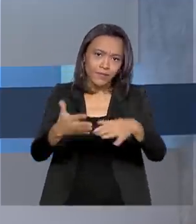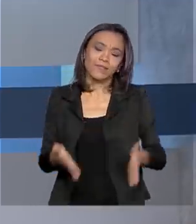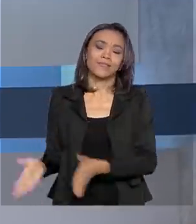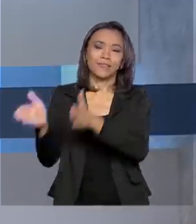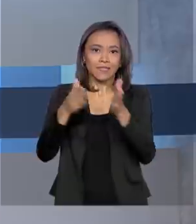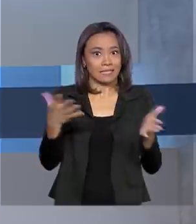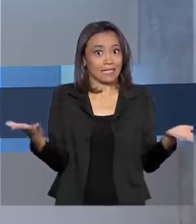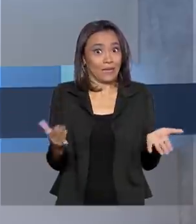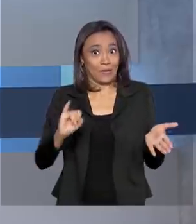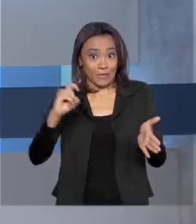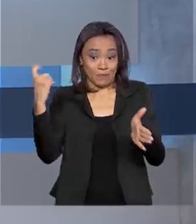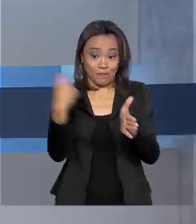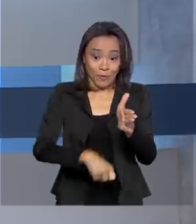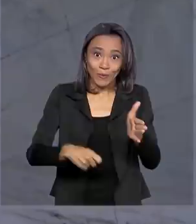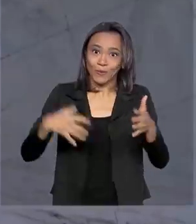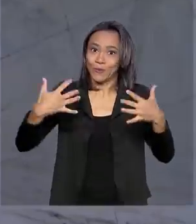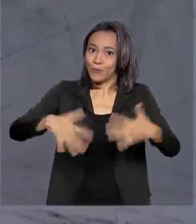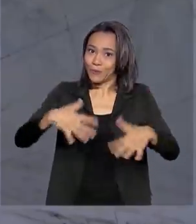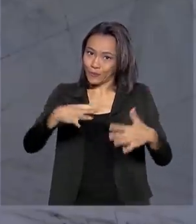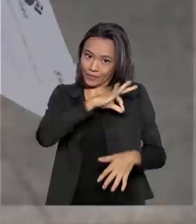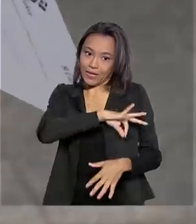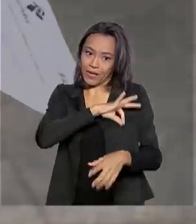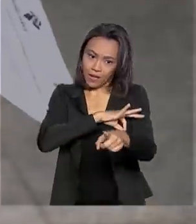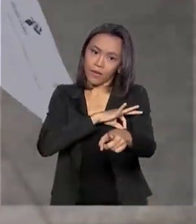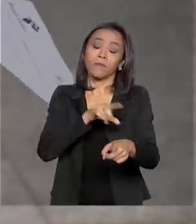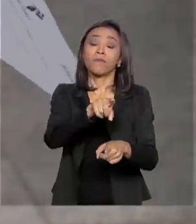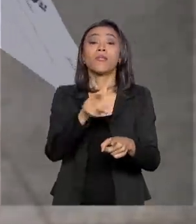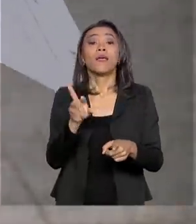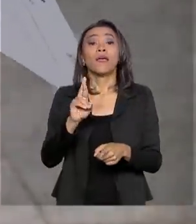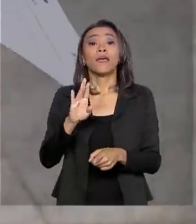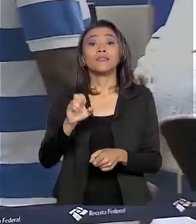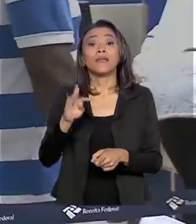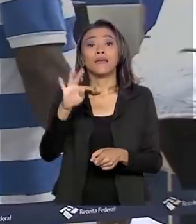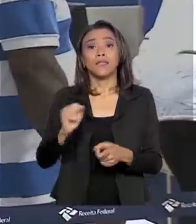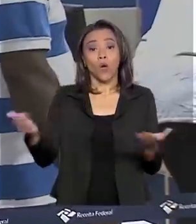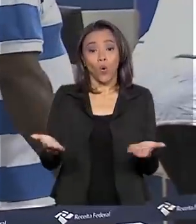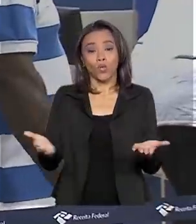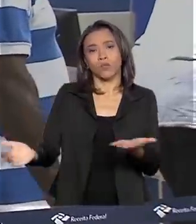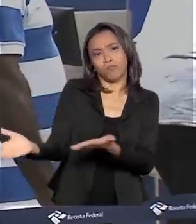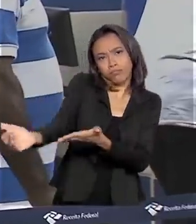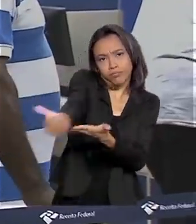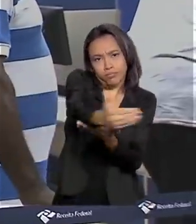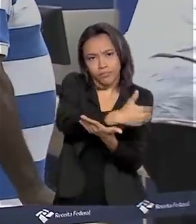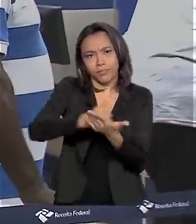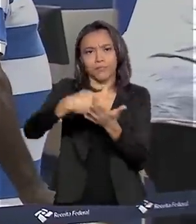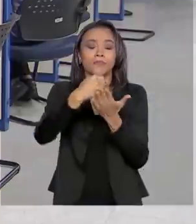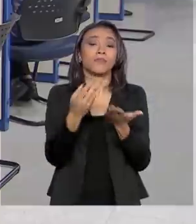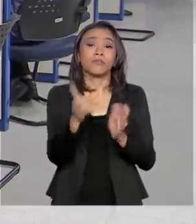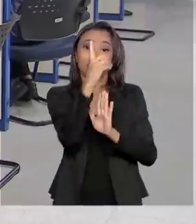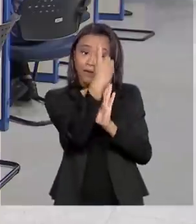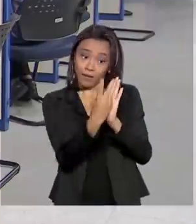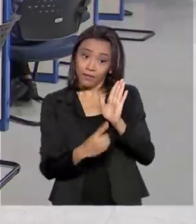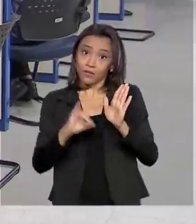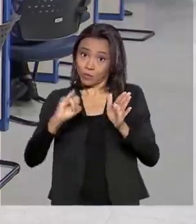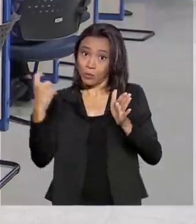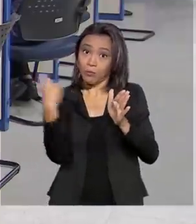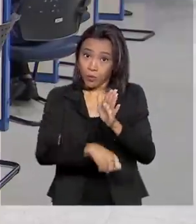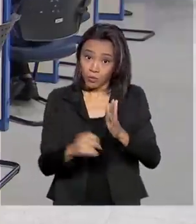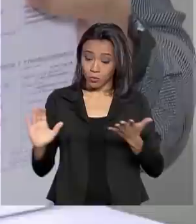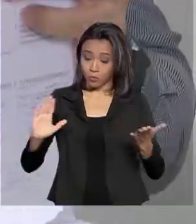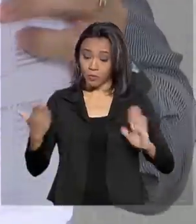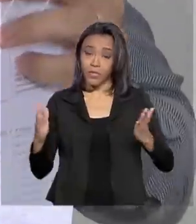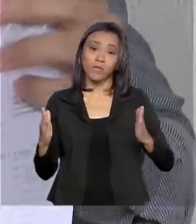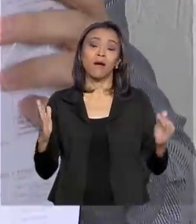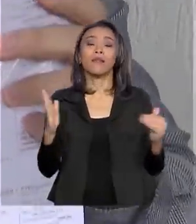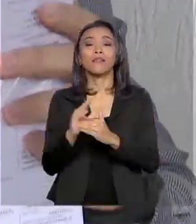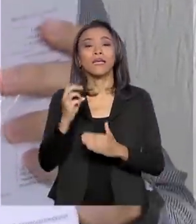de acertar as contas com o leão. Receita Federal começa a receber hoje as declarações do imposto de renda. O prazo vai até